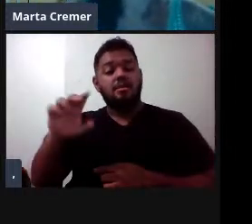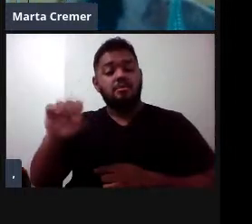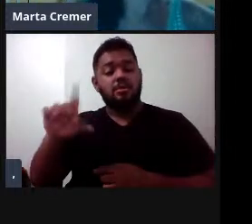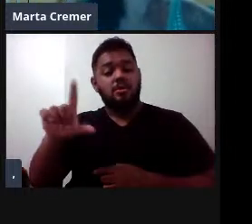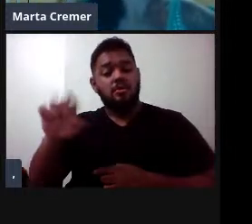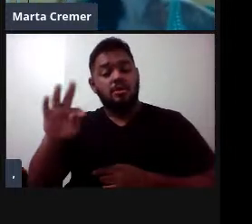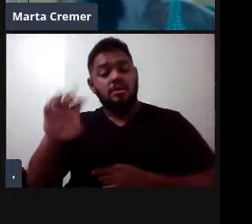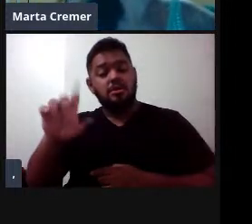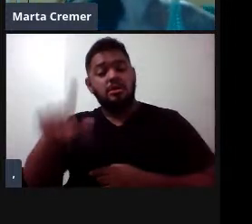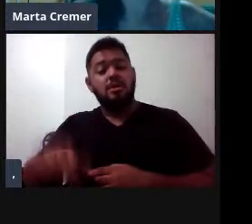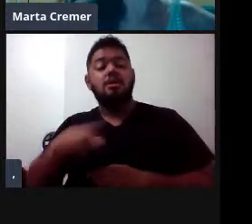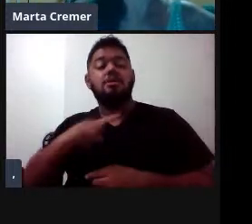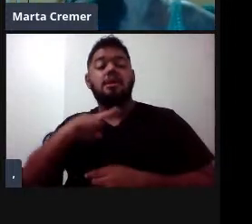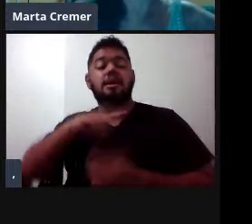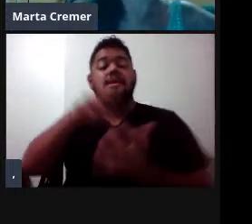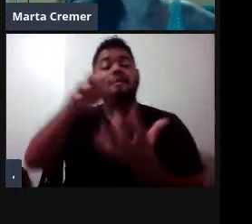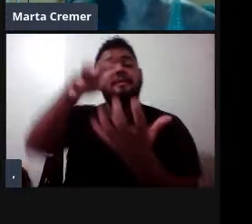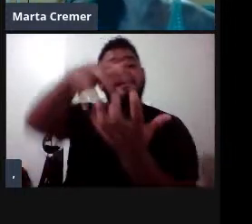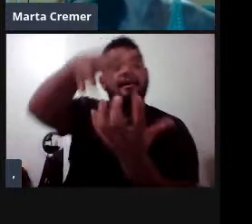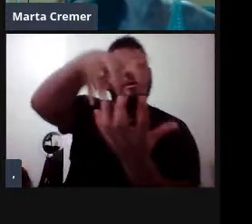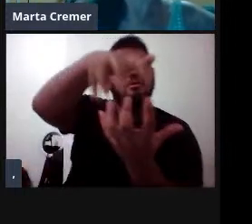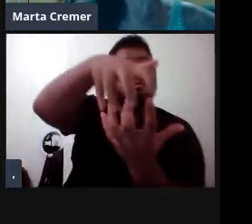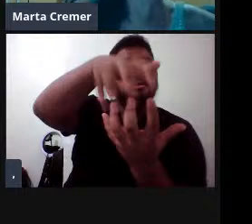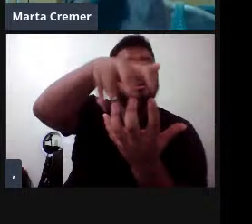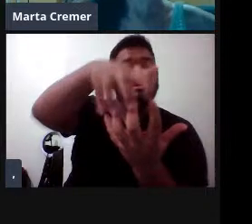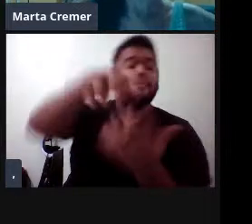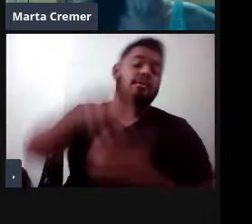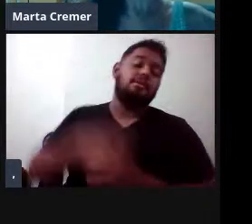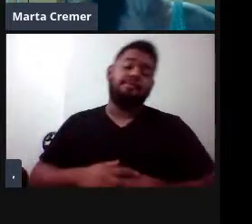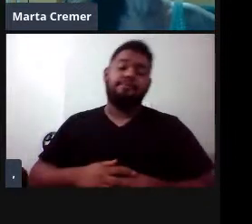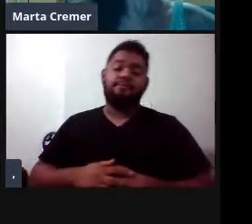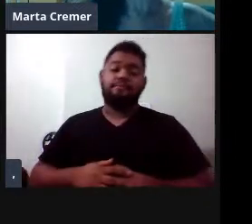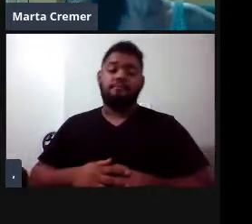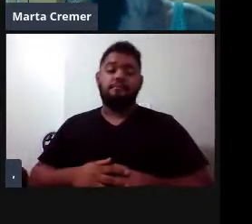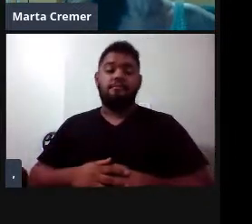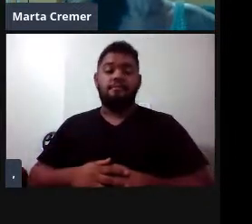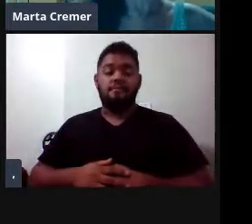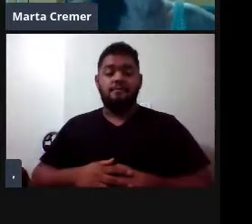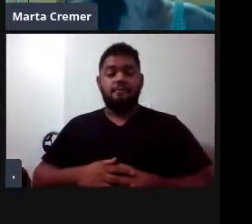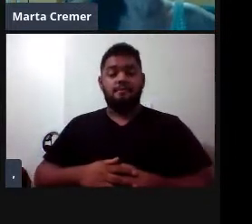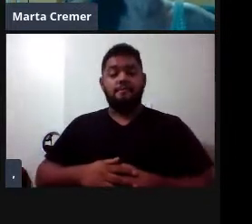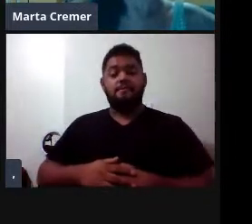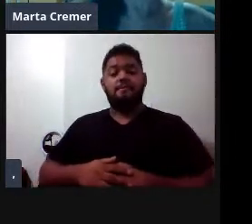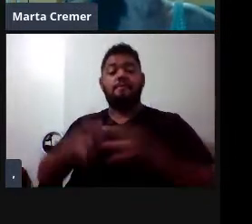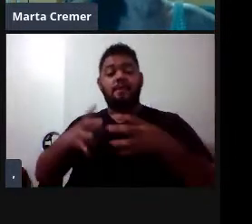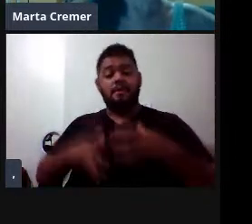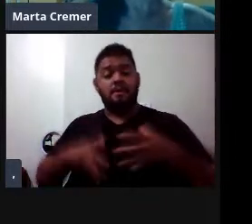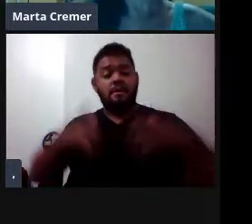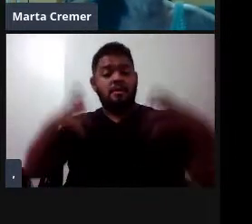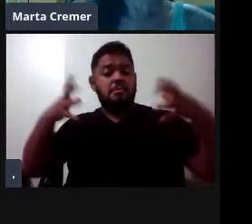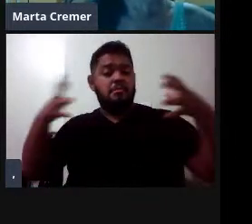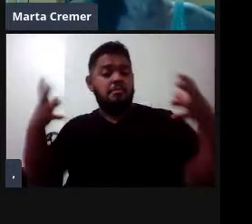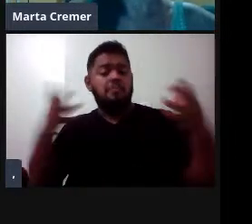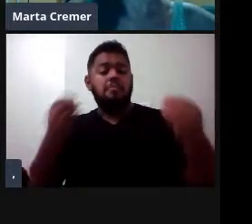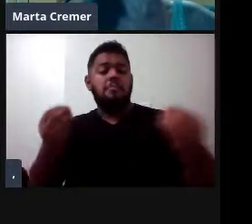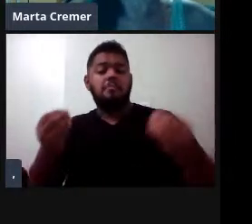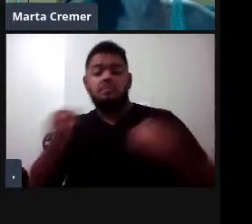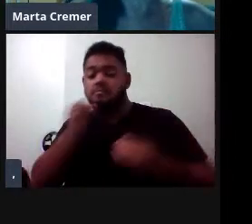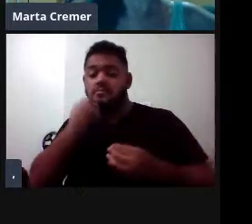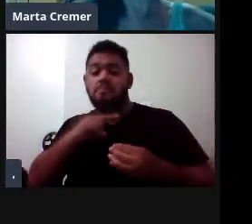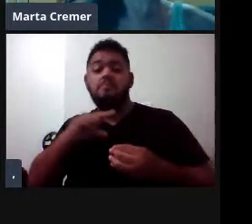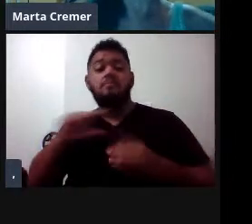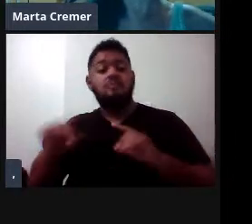cetáceos dentados, são odontocetos, e esse tamanho todo traz para eles uma grande